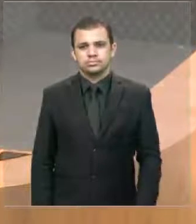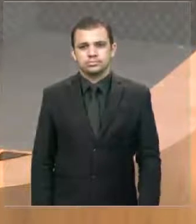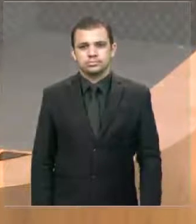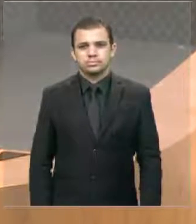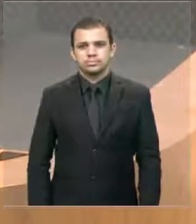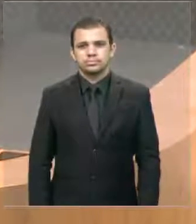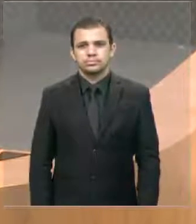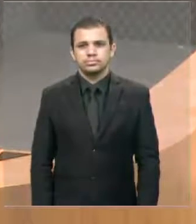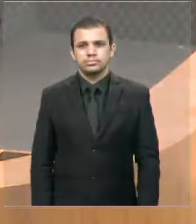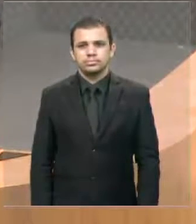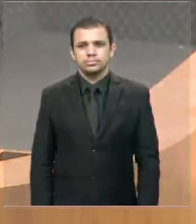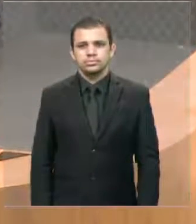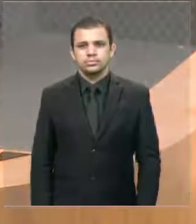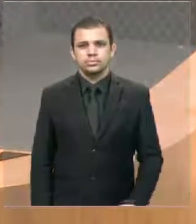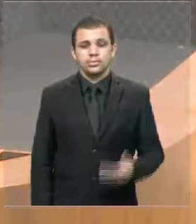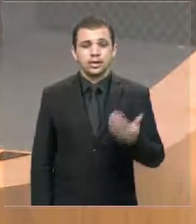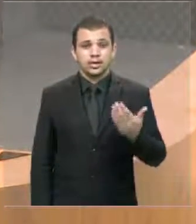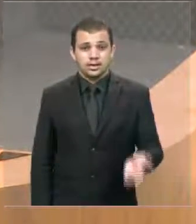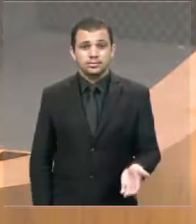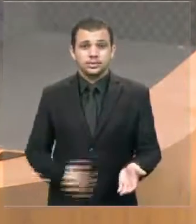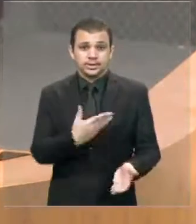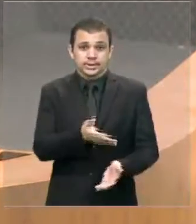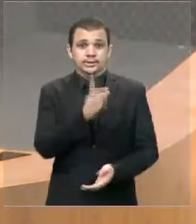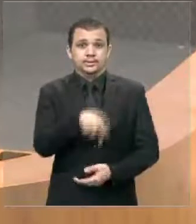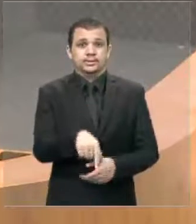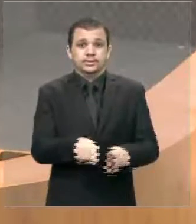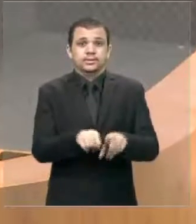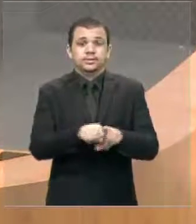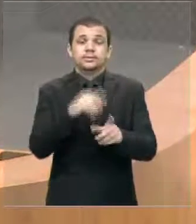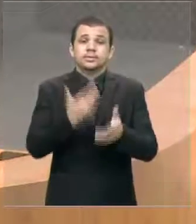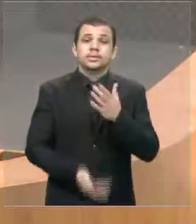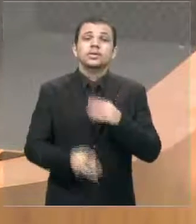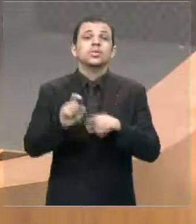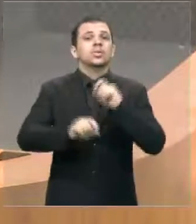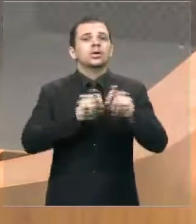Uma derrota contra as injustiças